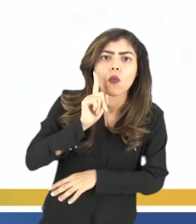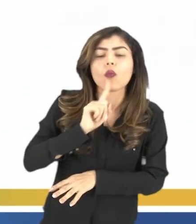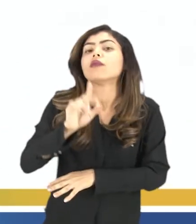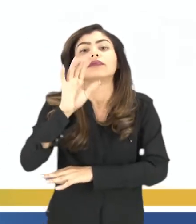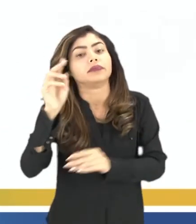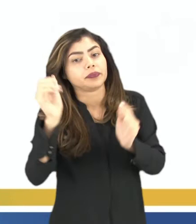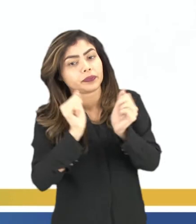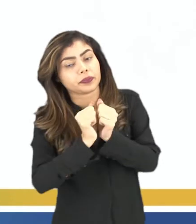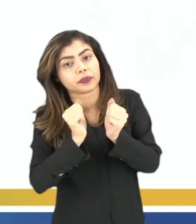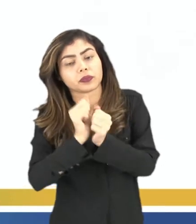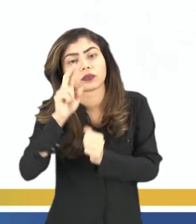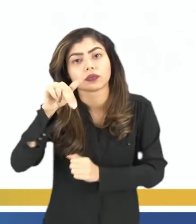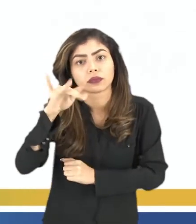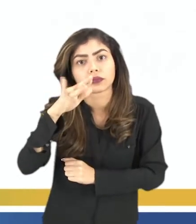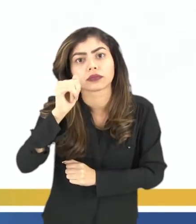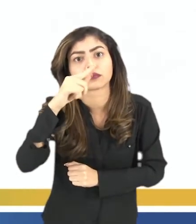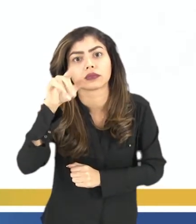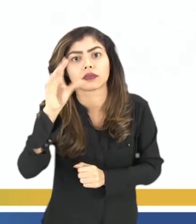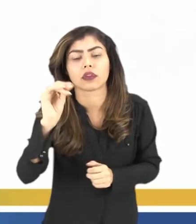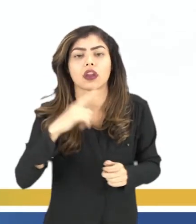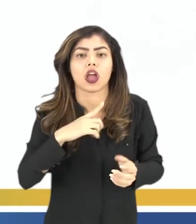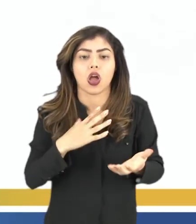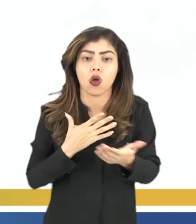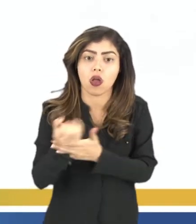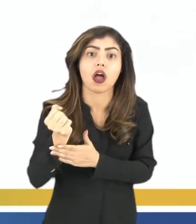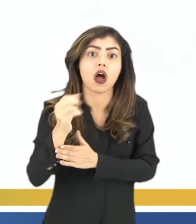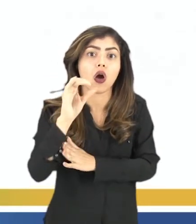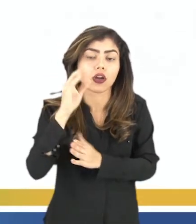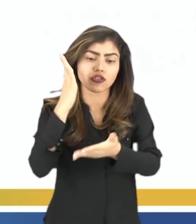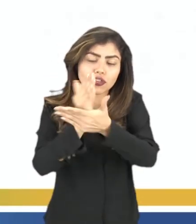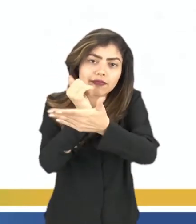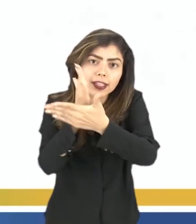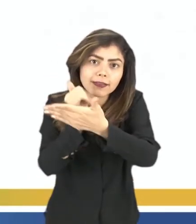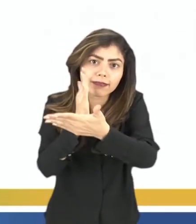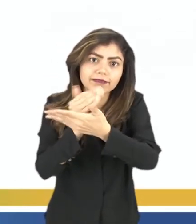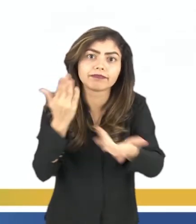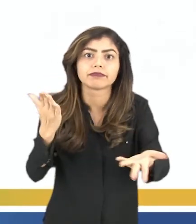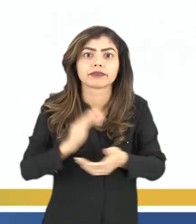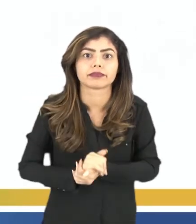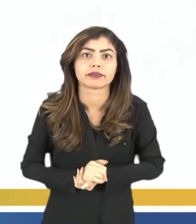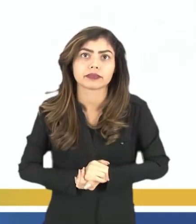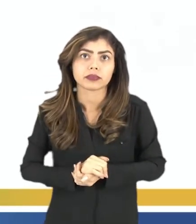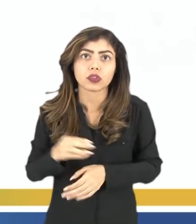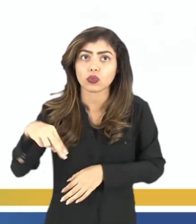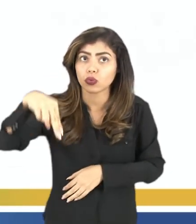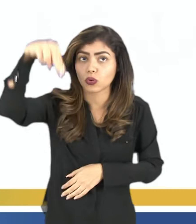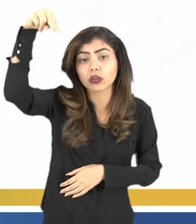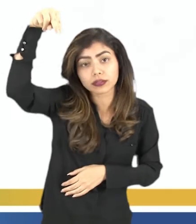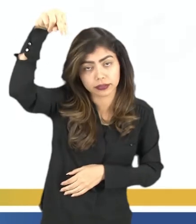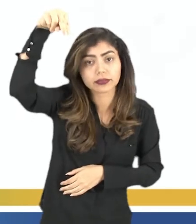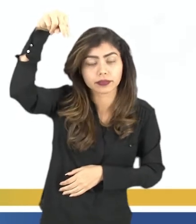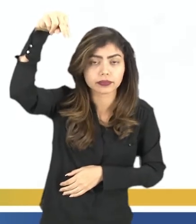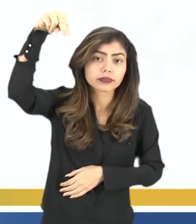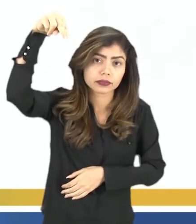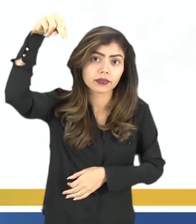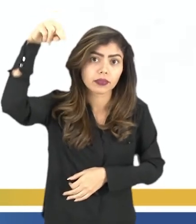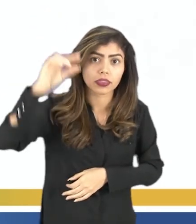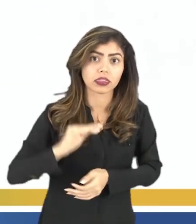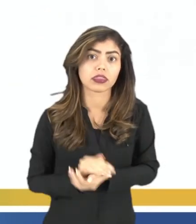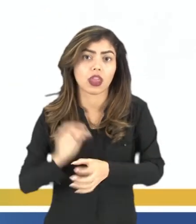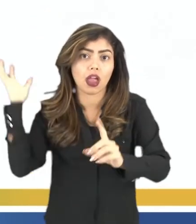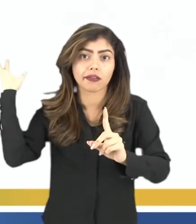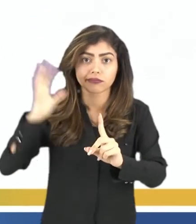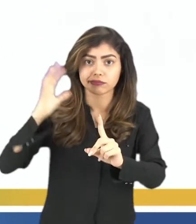Soviética, elas ocuparam a Península Coreana, né? E dividiram, então, ao Norte. O Norte ficou sob